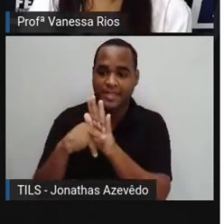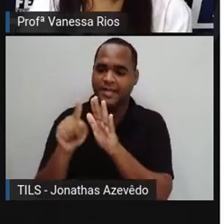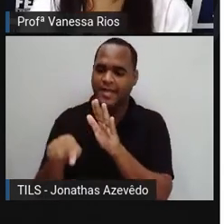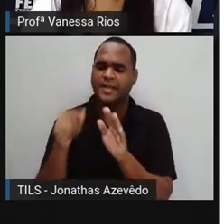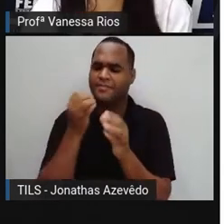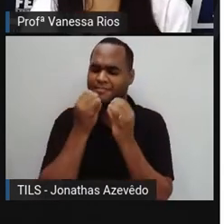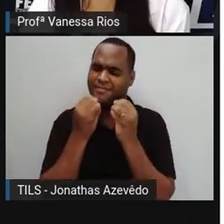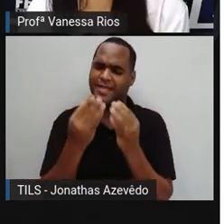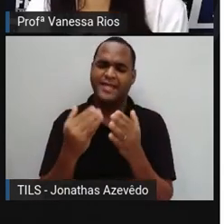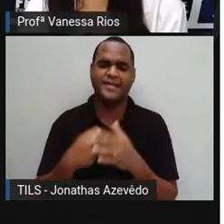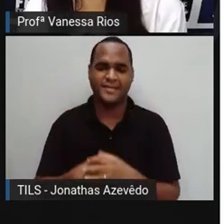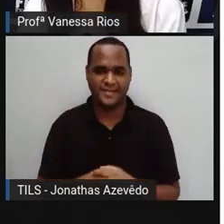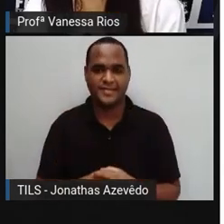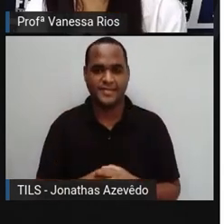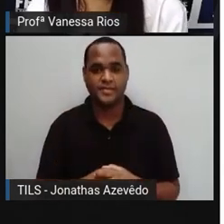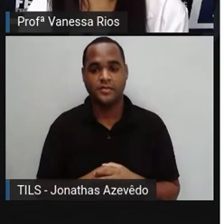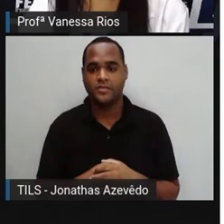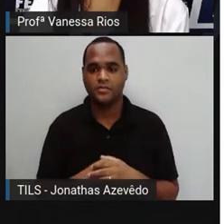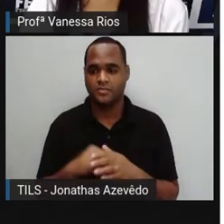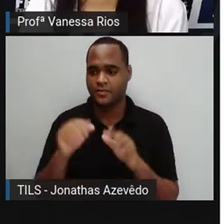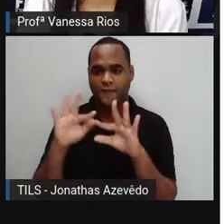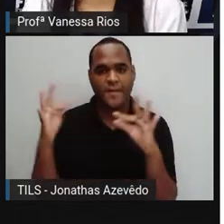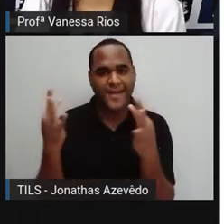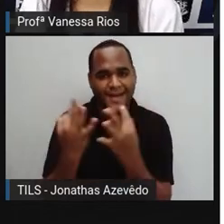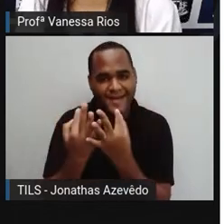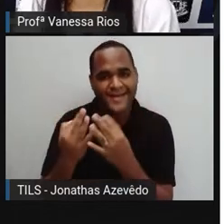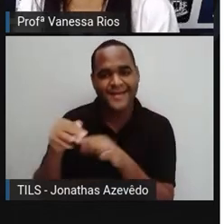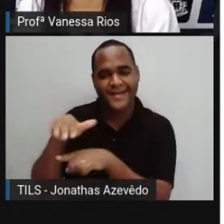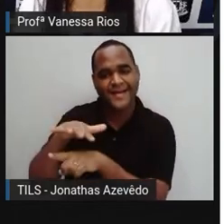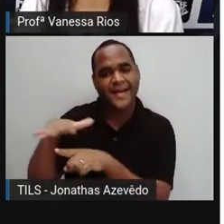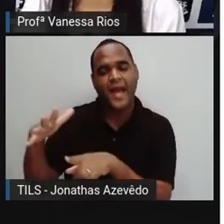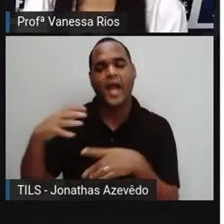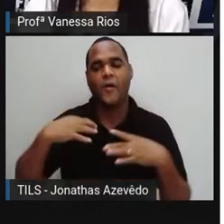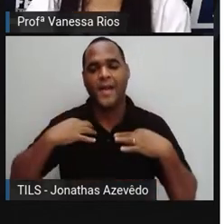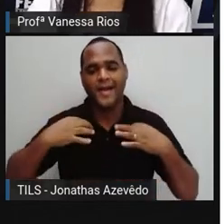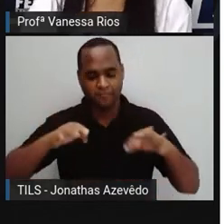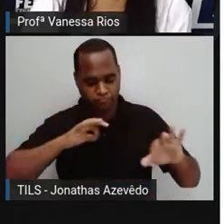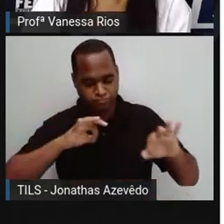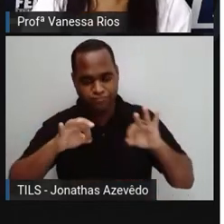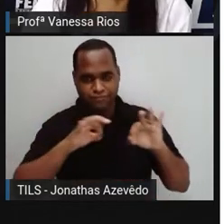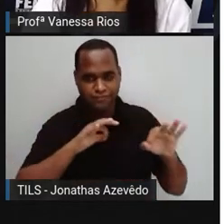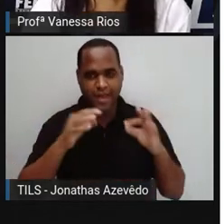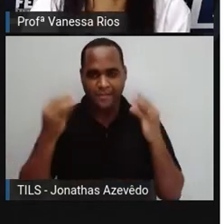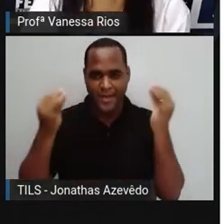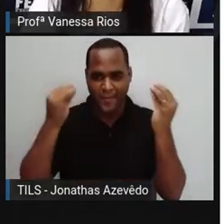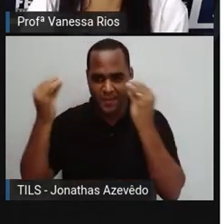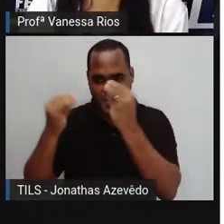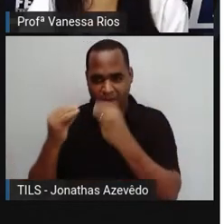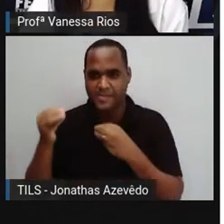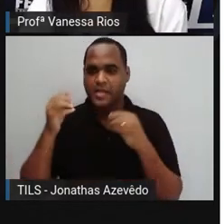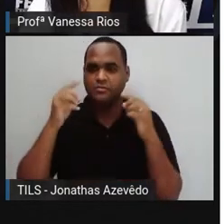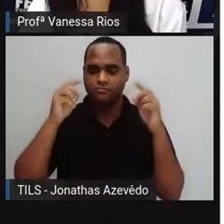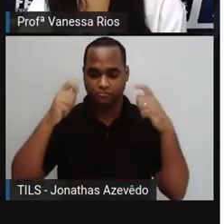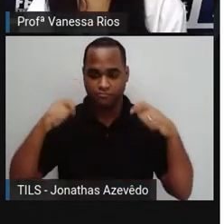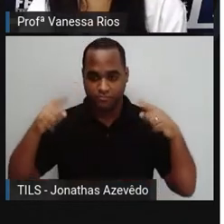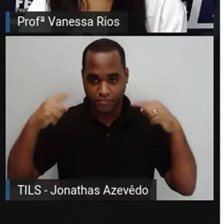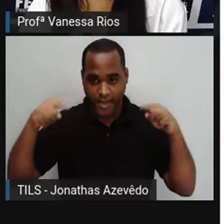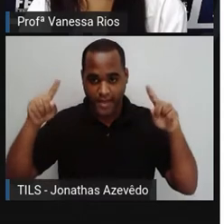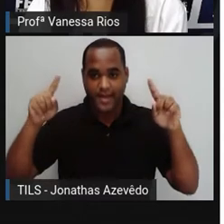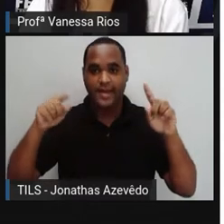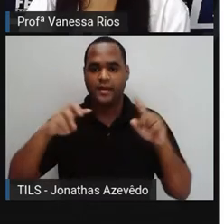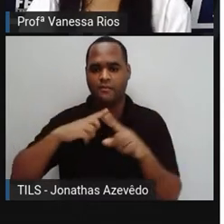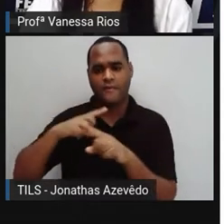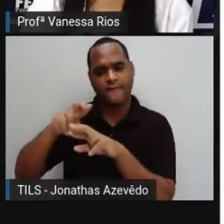moda, parar a família, se arrumar, se preparar em um determinado ambiente, uma determinada